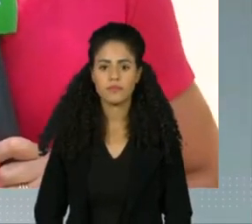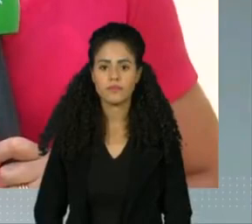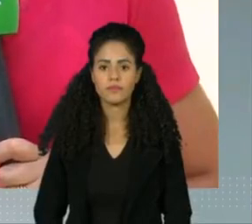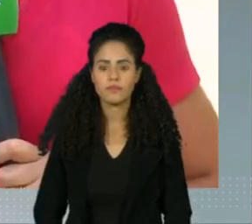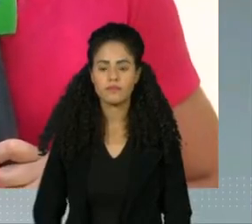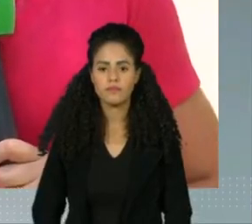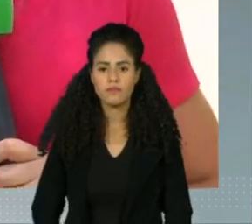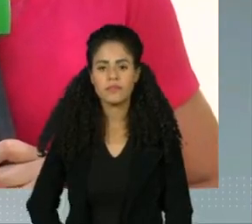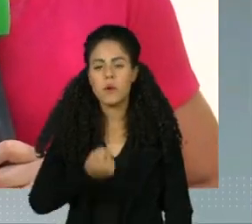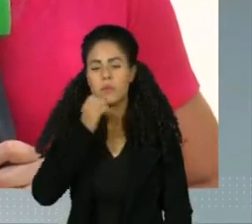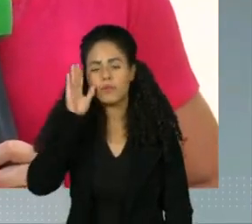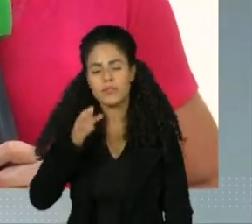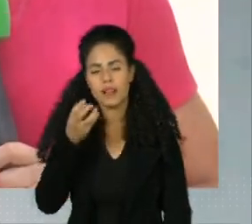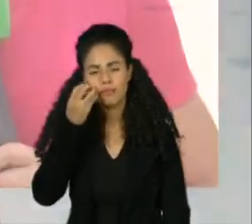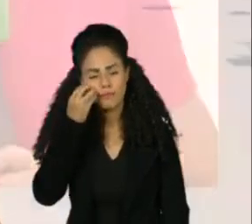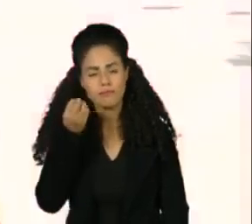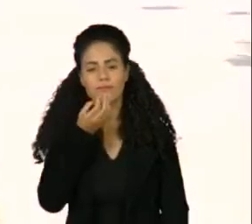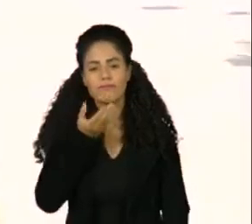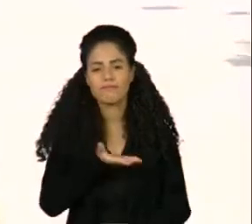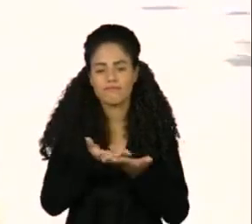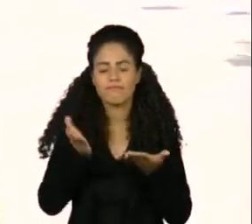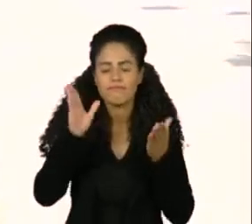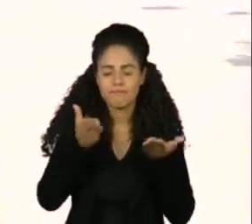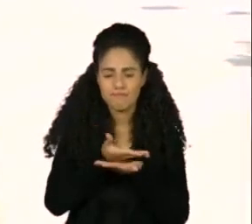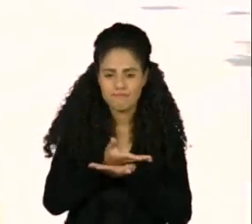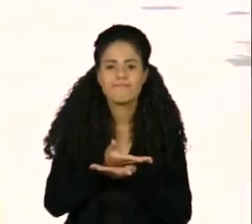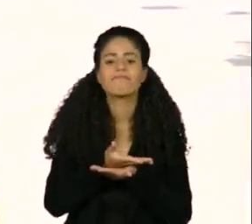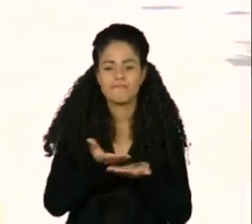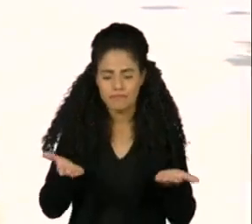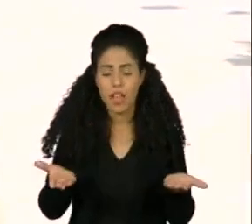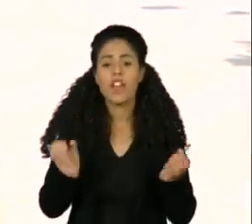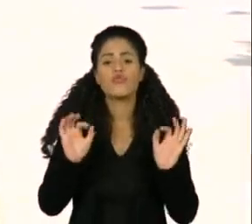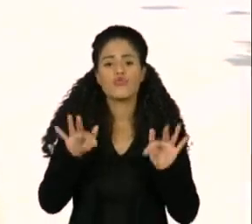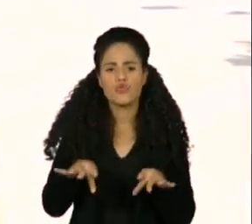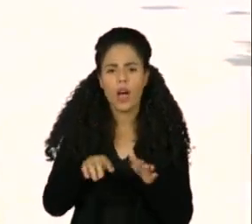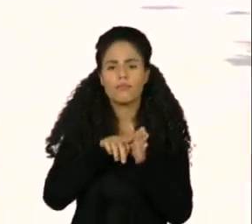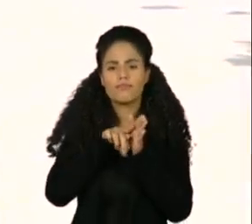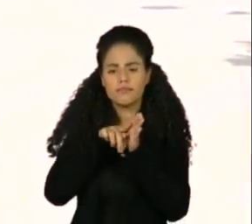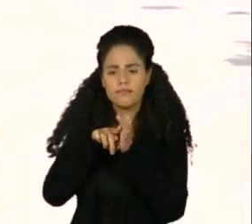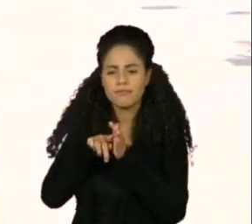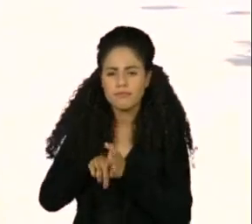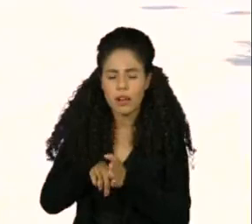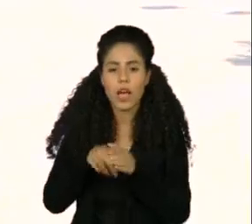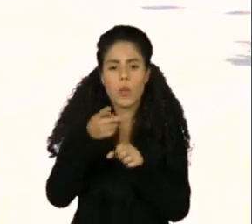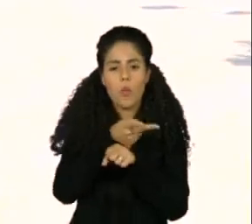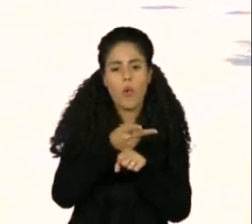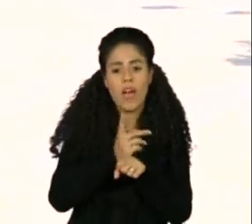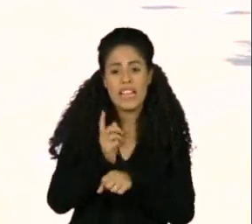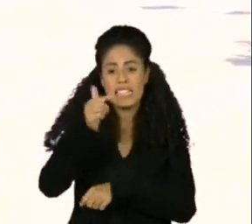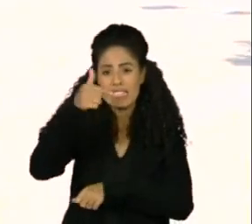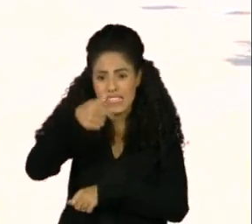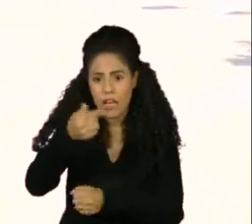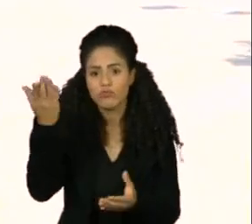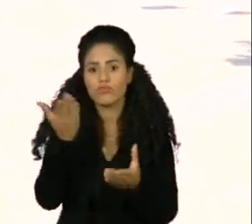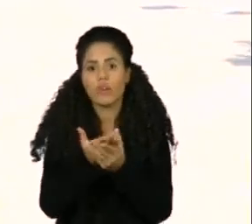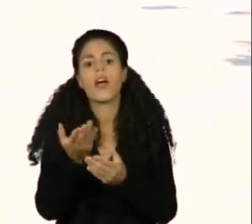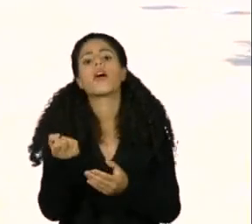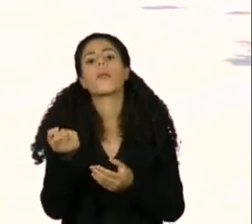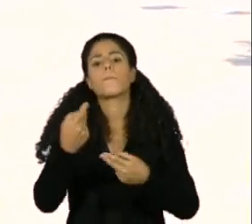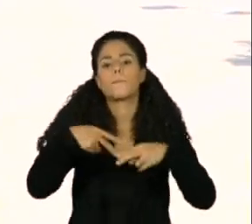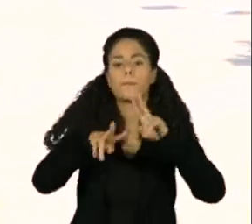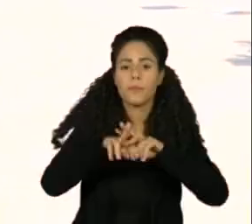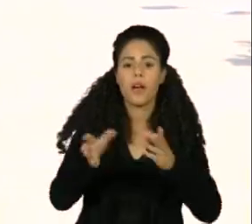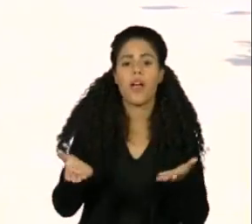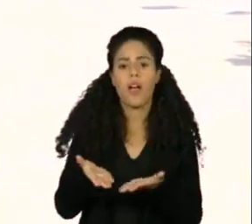Oi, Joyce. Boa tarde a você, boa tarde a todos. Já foram finalizados os sete mandados de busca e apreensão nas cidades de São